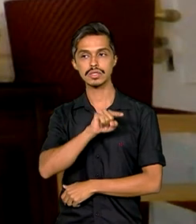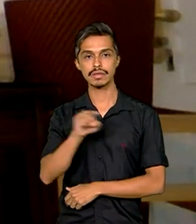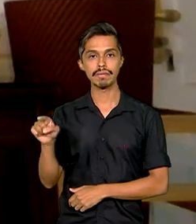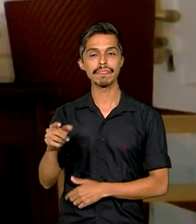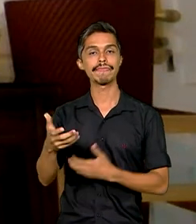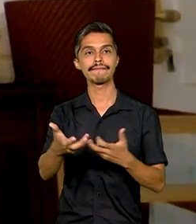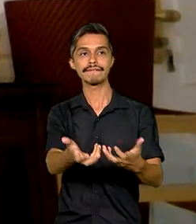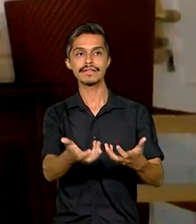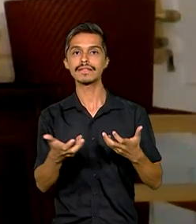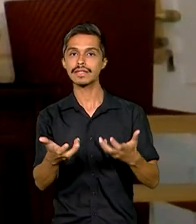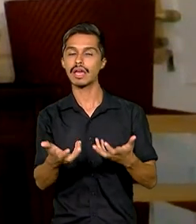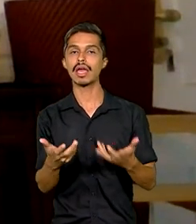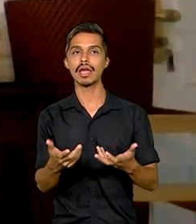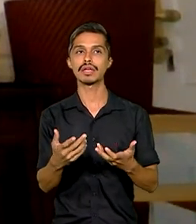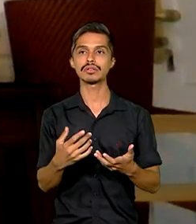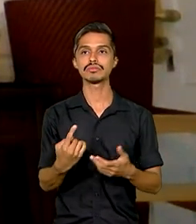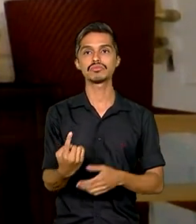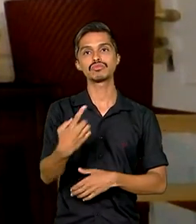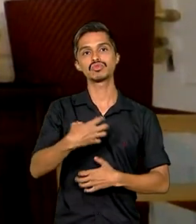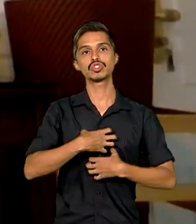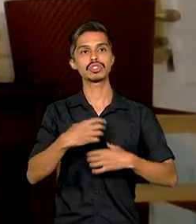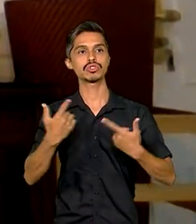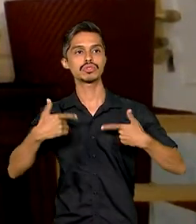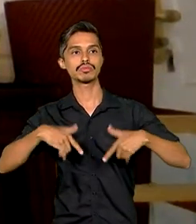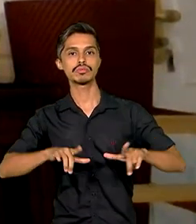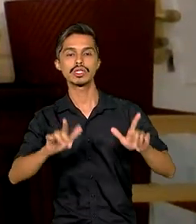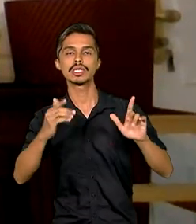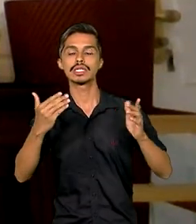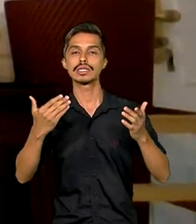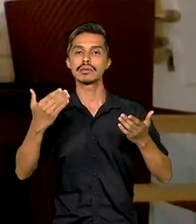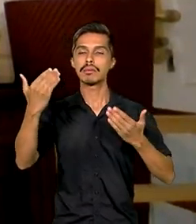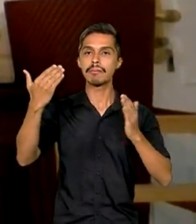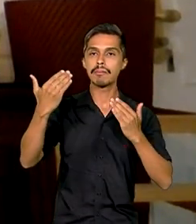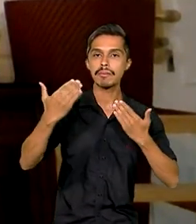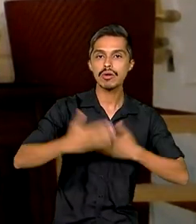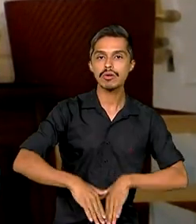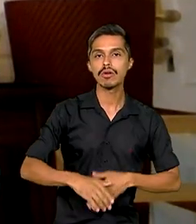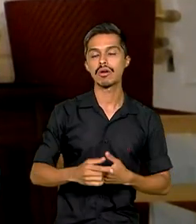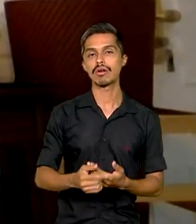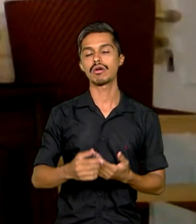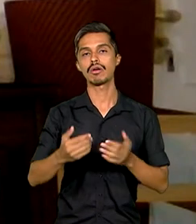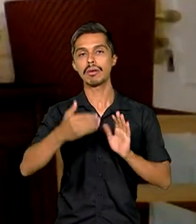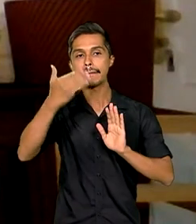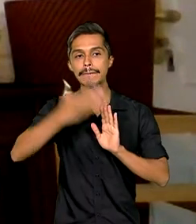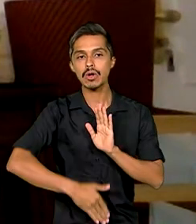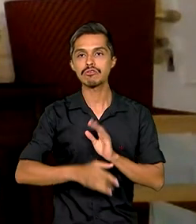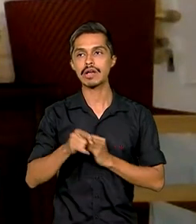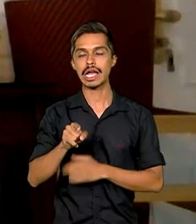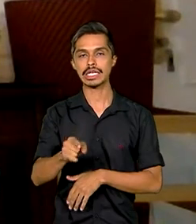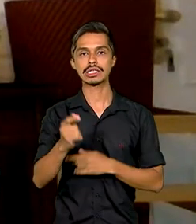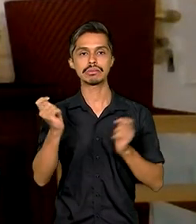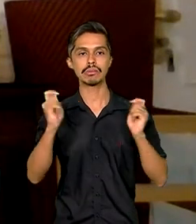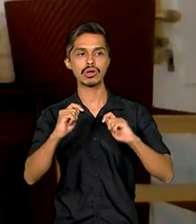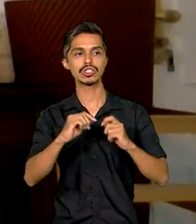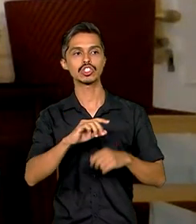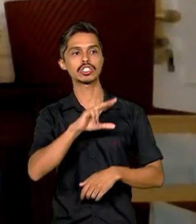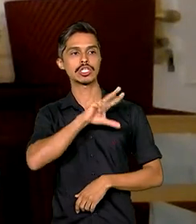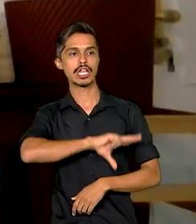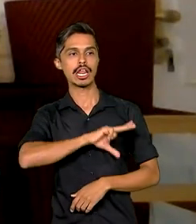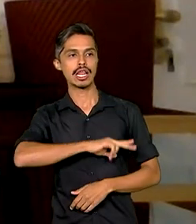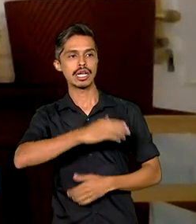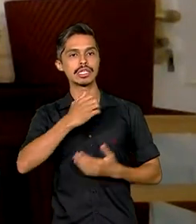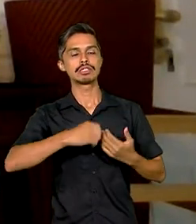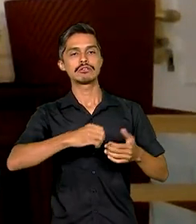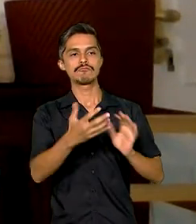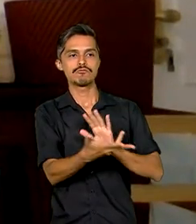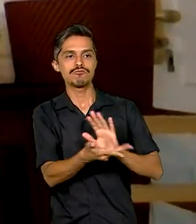querem algum tipo de certificação na língua portuguesa, na variante brasileira dessa língua.